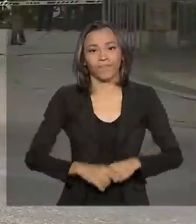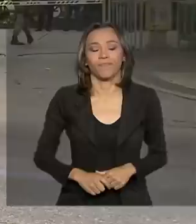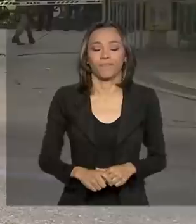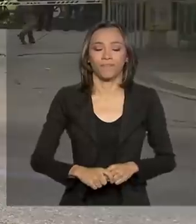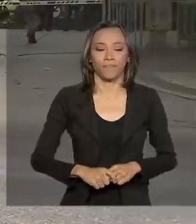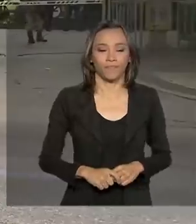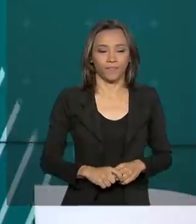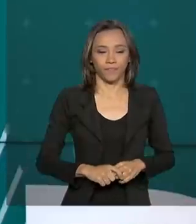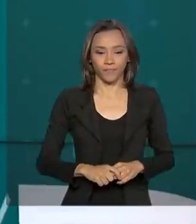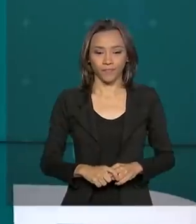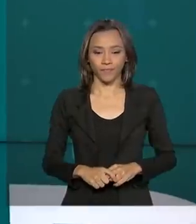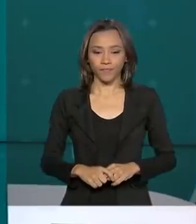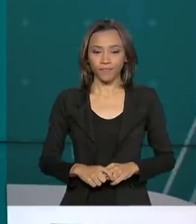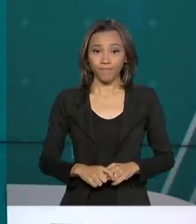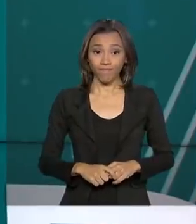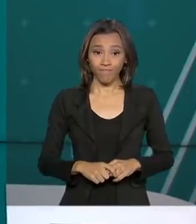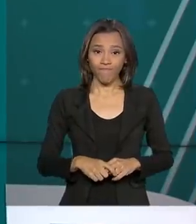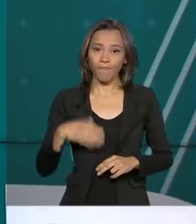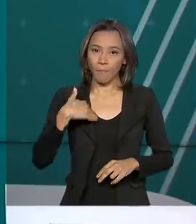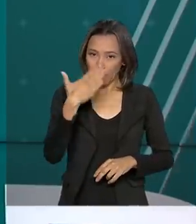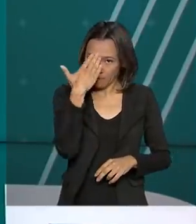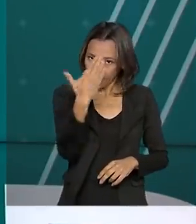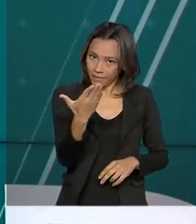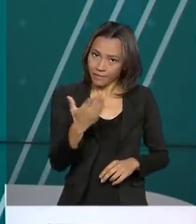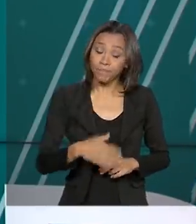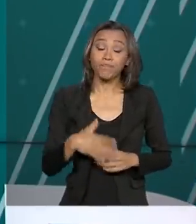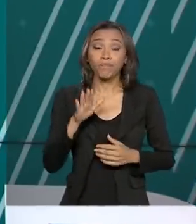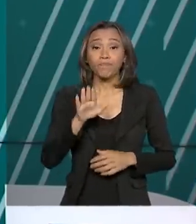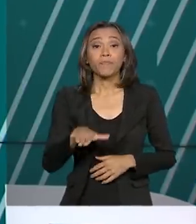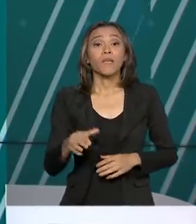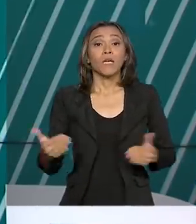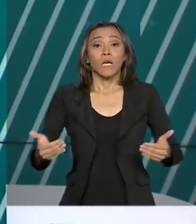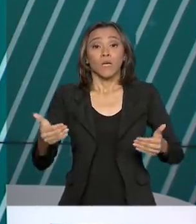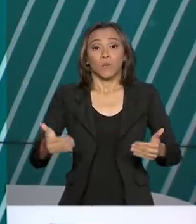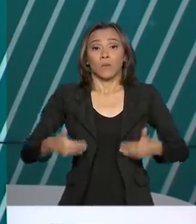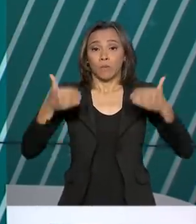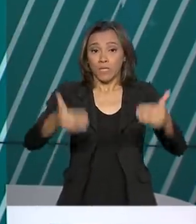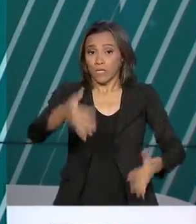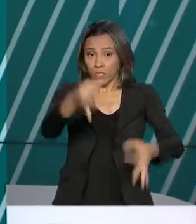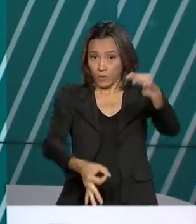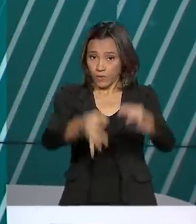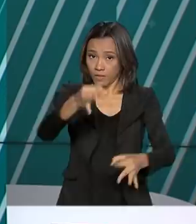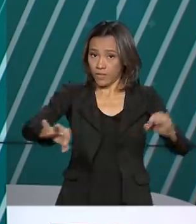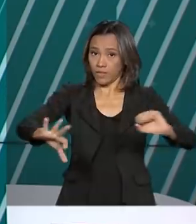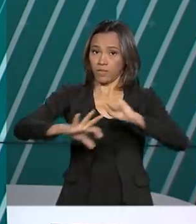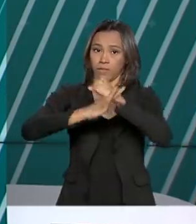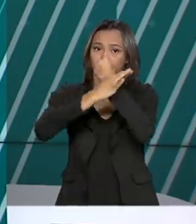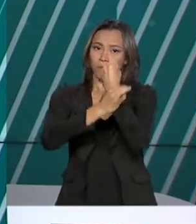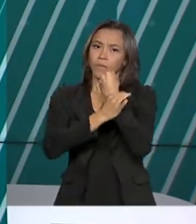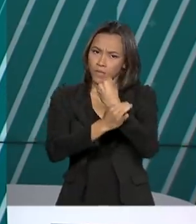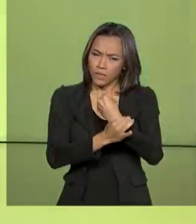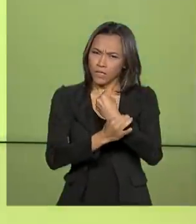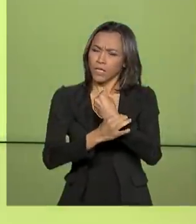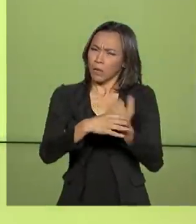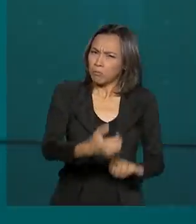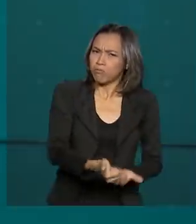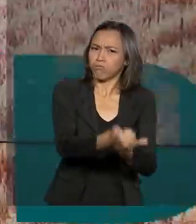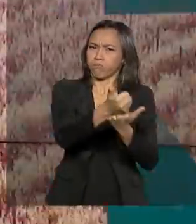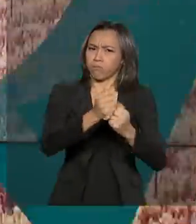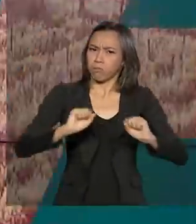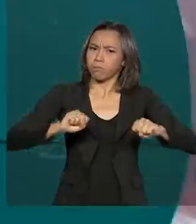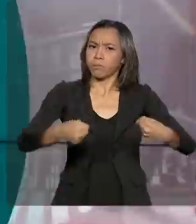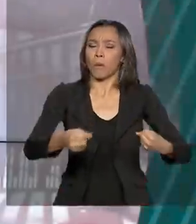Renata. Obrigada, Priscila. E olha, o Ministério da Justiça e Segurança Pública reforçou o policiamento na